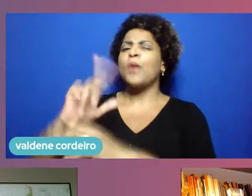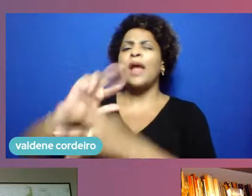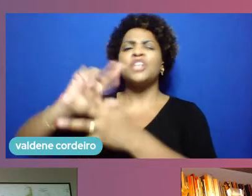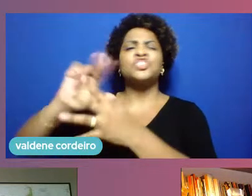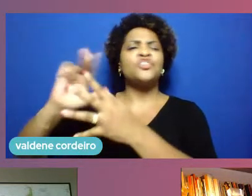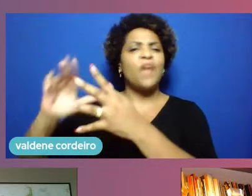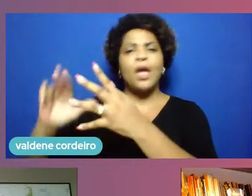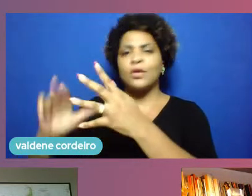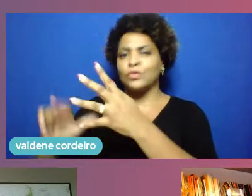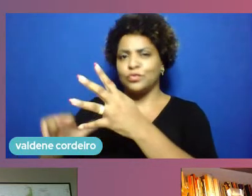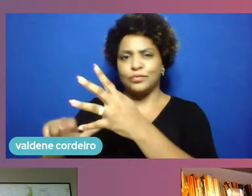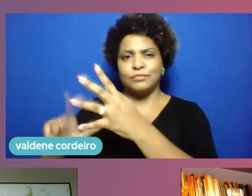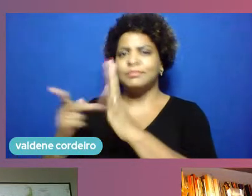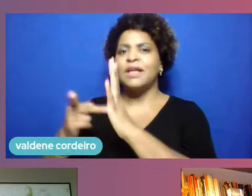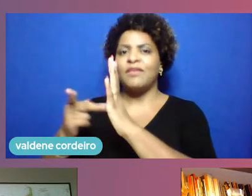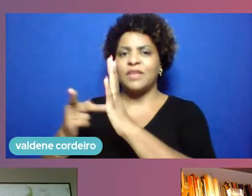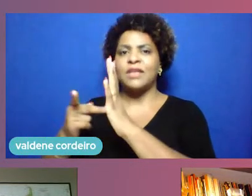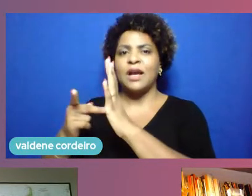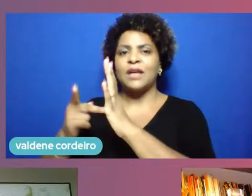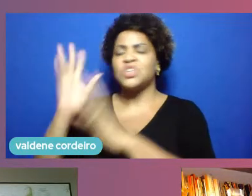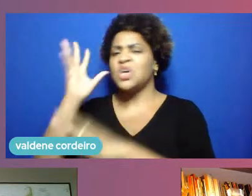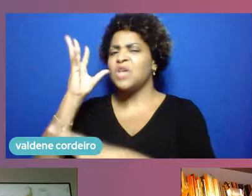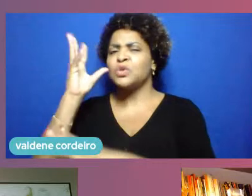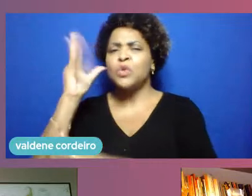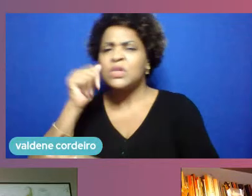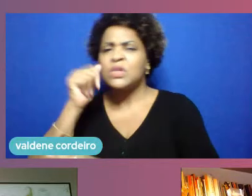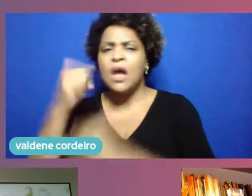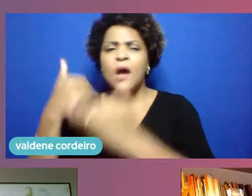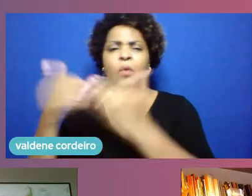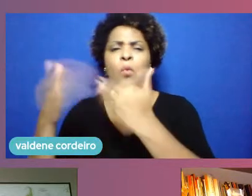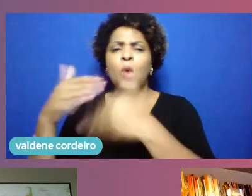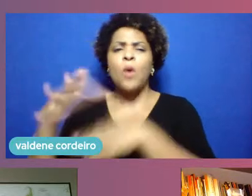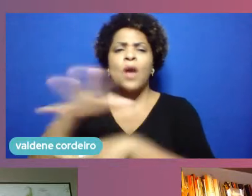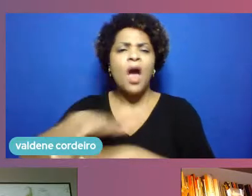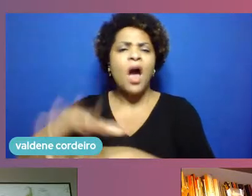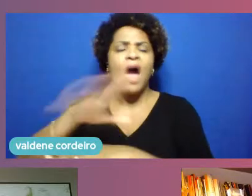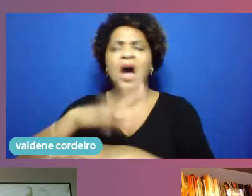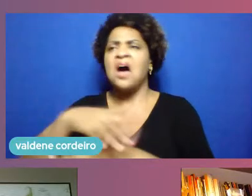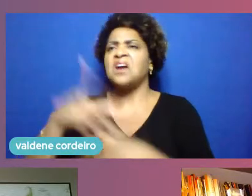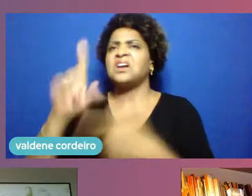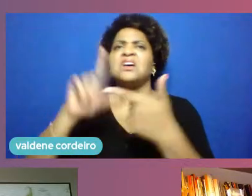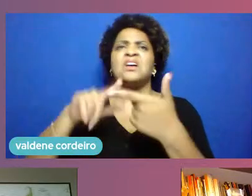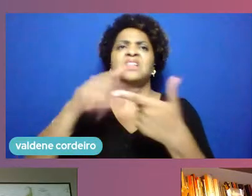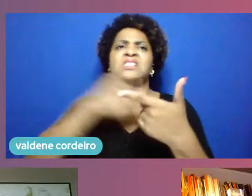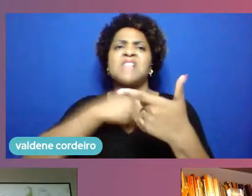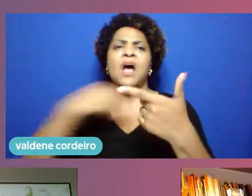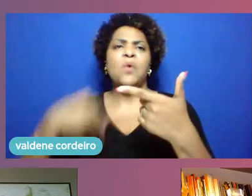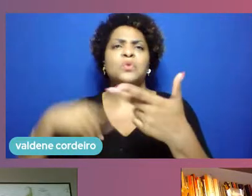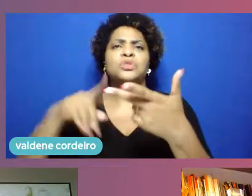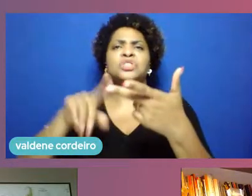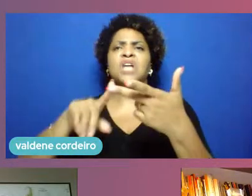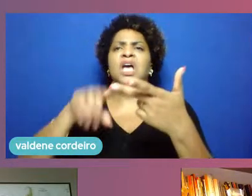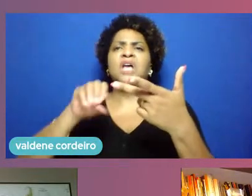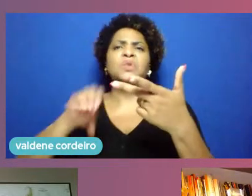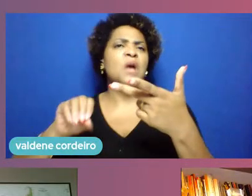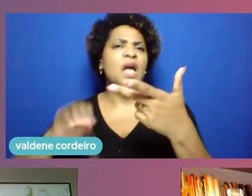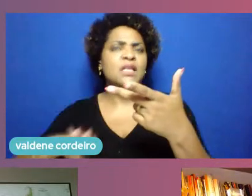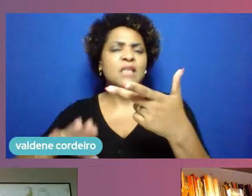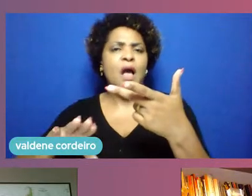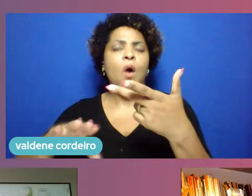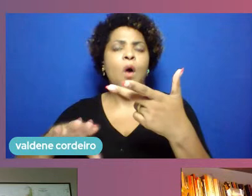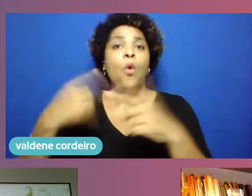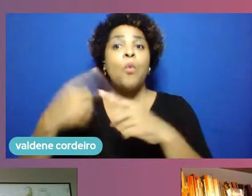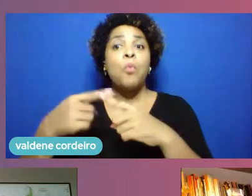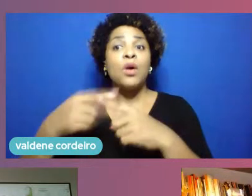essas soluções, seja no campo da educação, da saúde, você tem no campo da saúde um crescimento enorme das